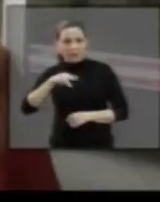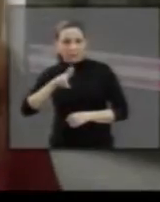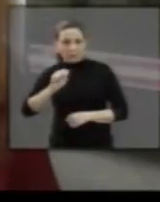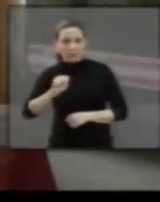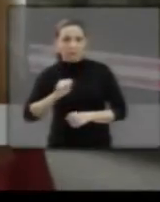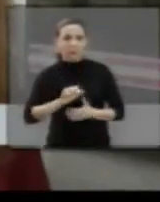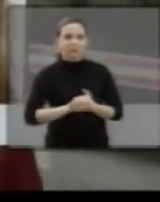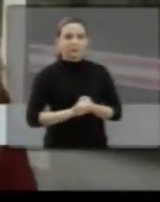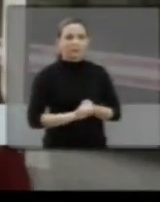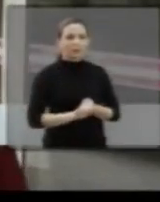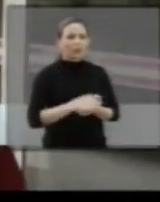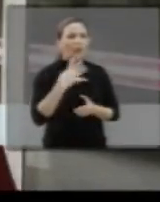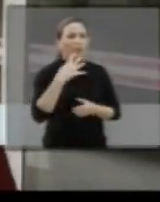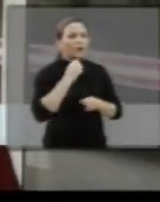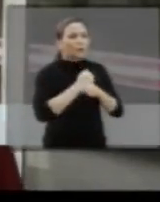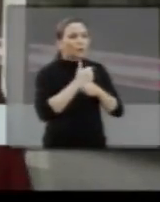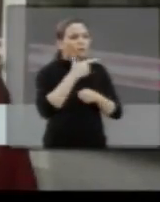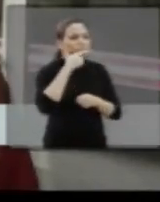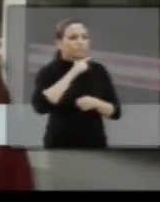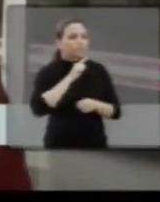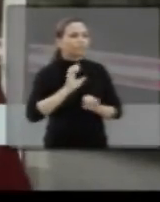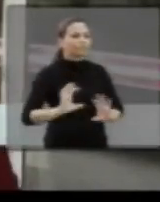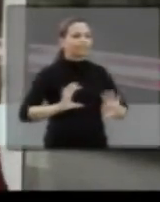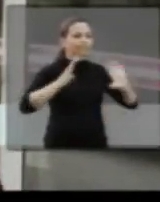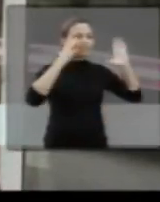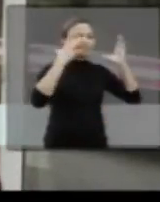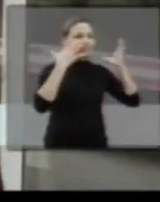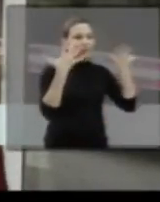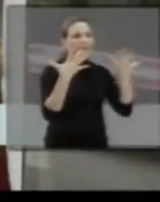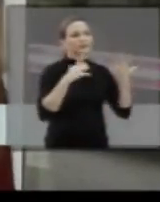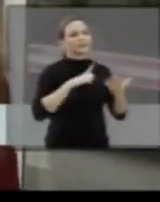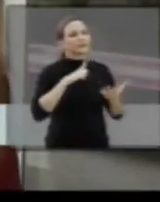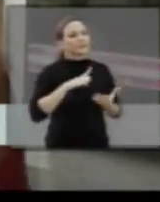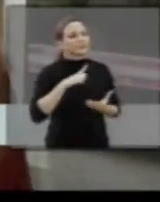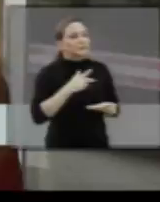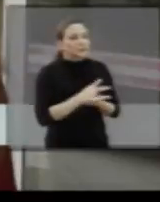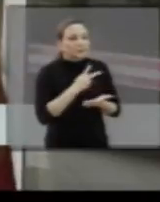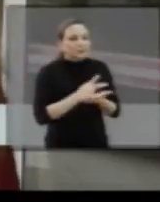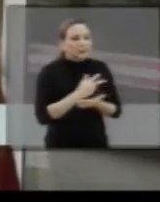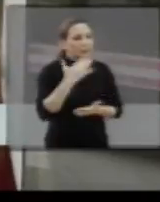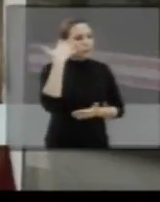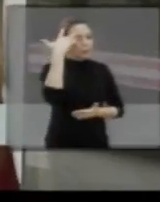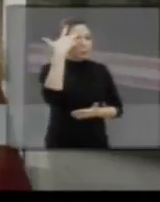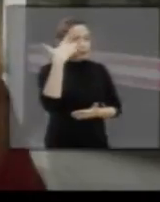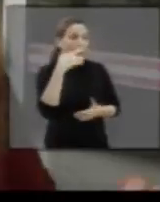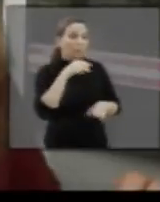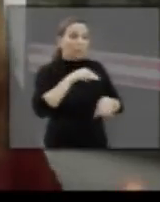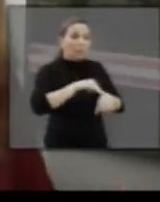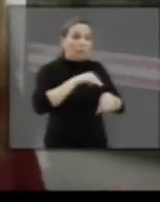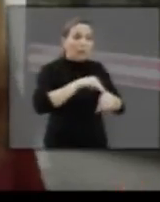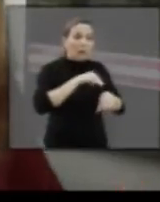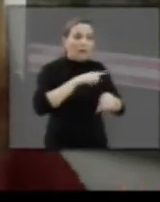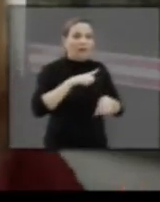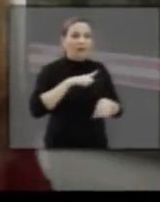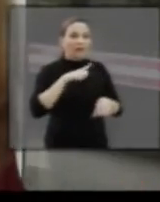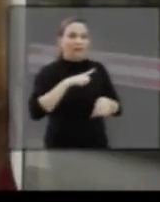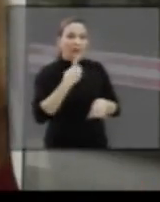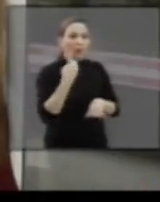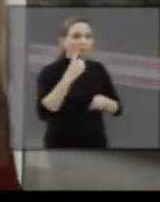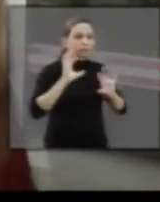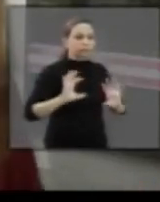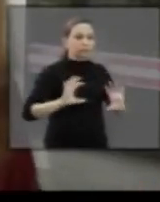esse é o quarto ano que a gente realiza esse evento e tem sido sempre um sucesso, porque é um momento que a gente consegue. Em um